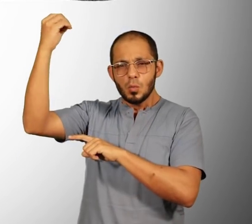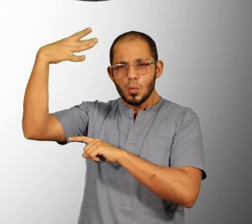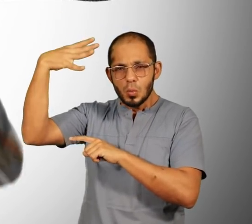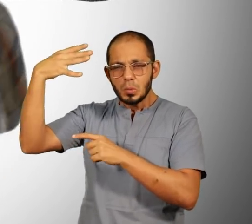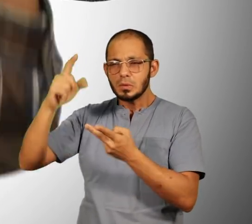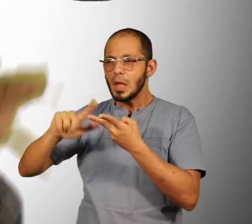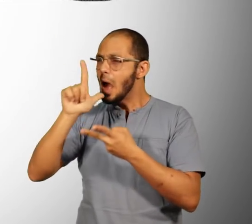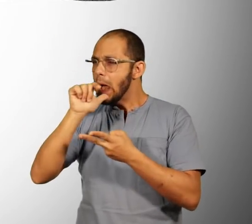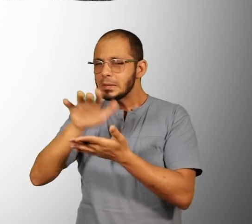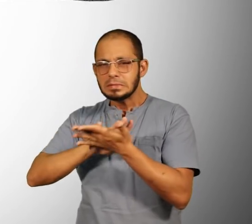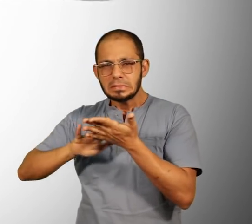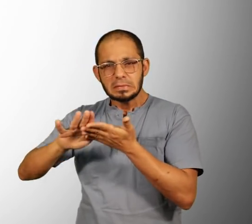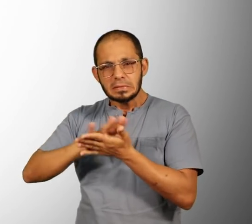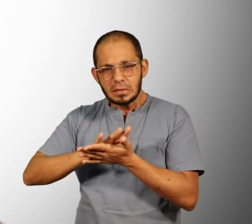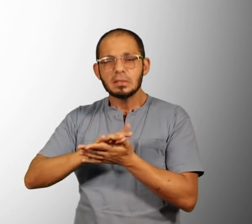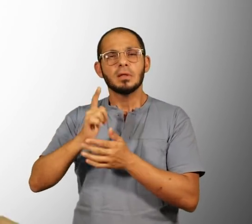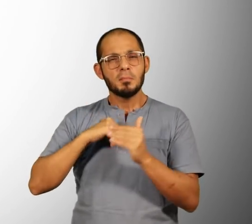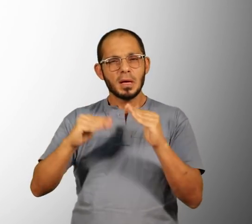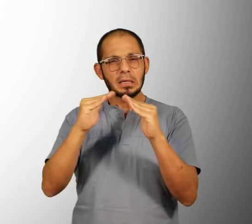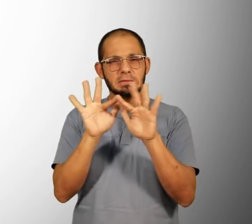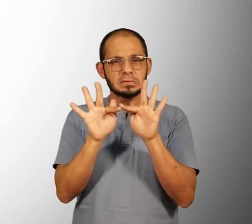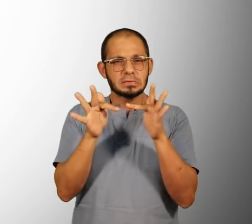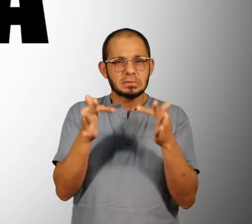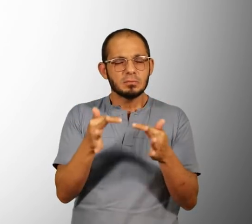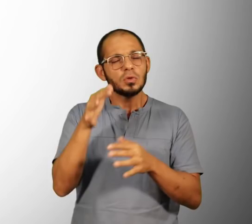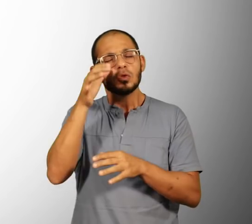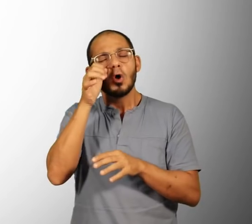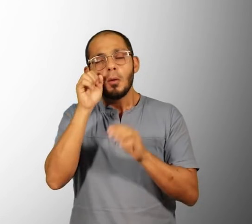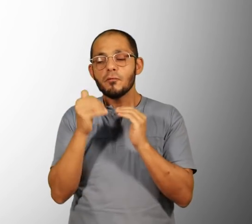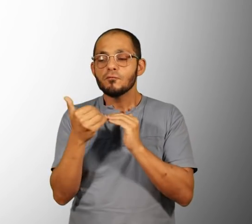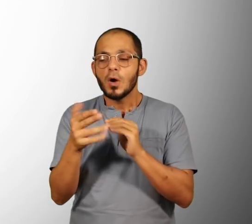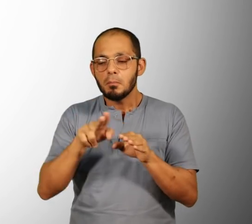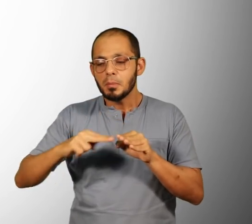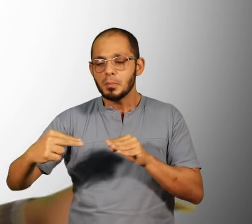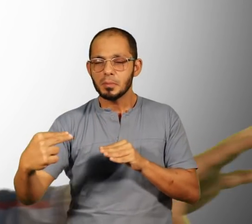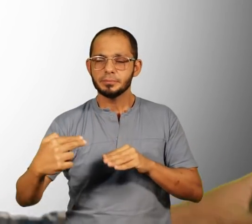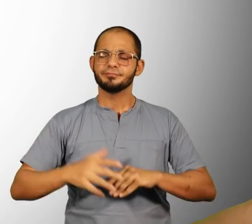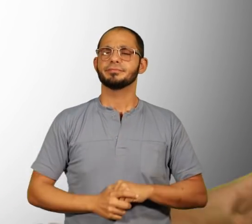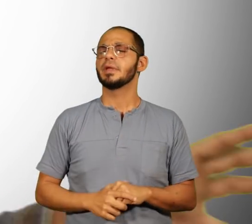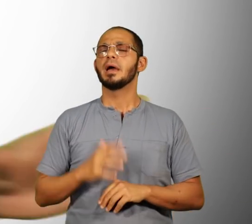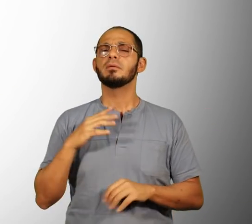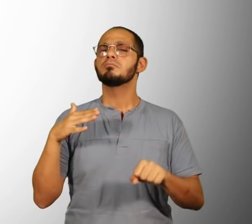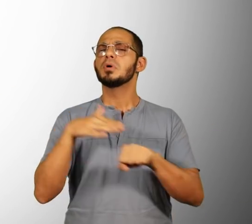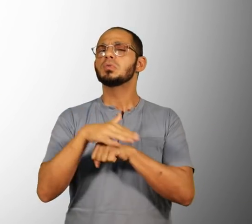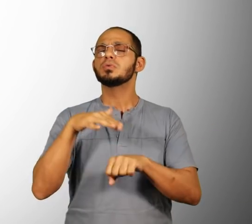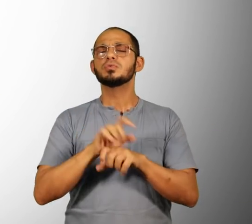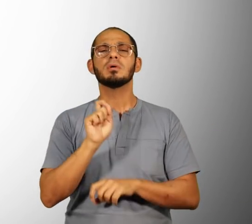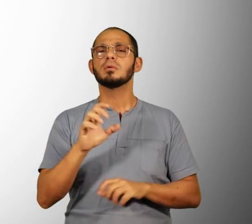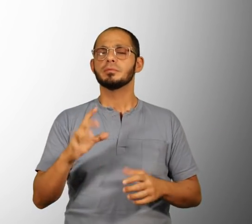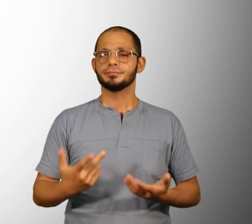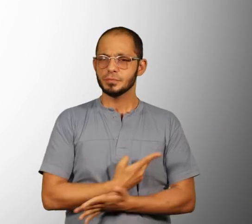tem nada. Um casebrezinho. E a gente dorme lá de fora mesmo, né? Teve uma noite que apareceu um cachorro preto do nada.